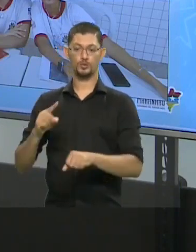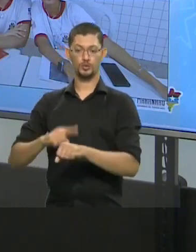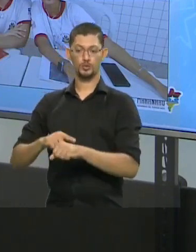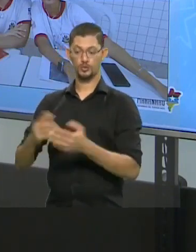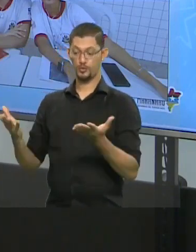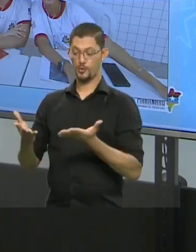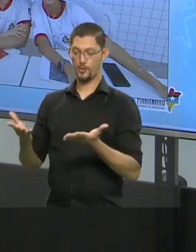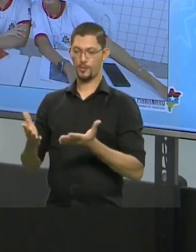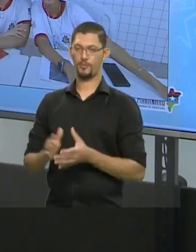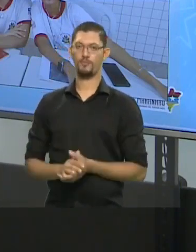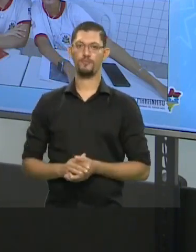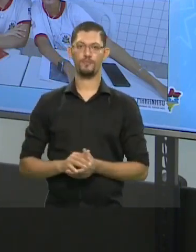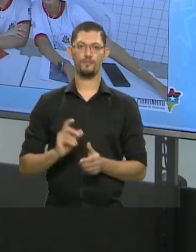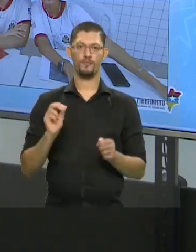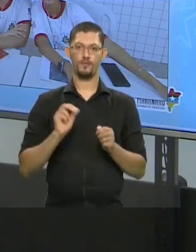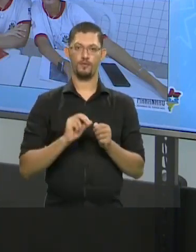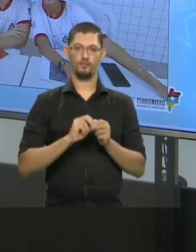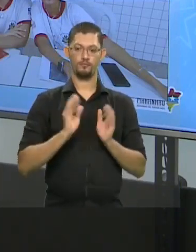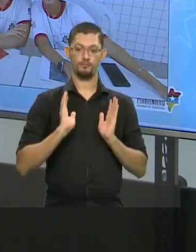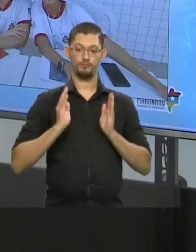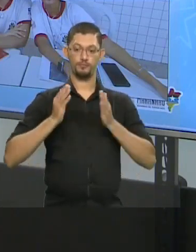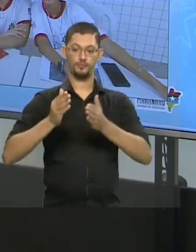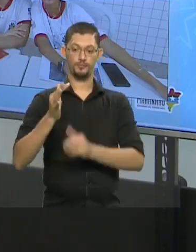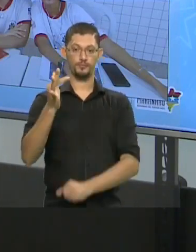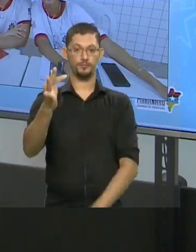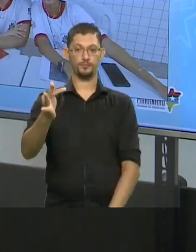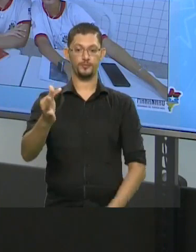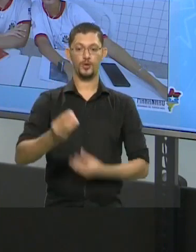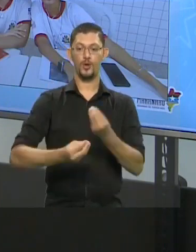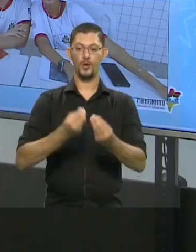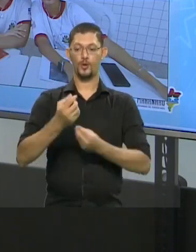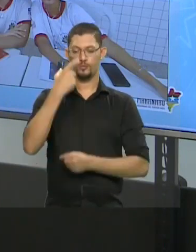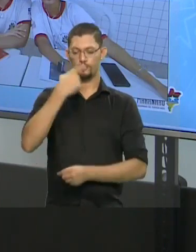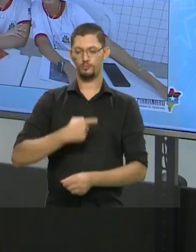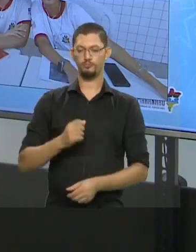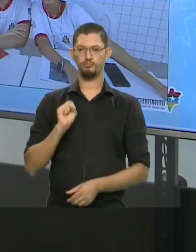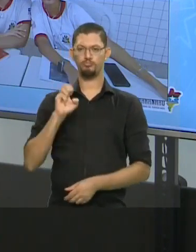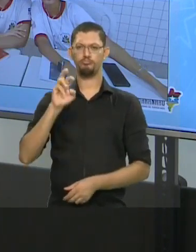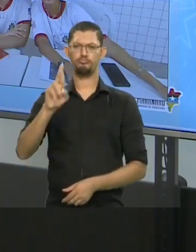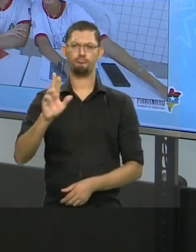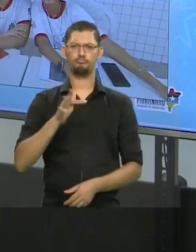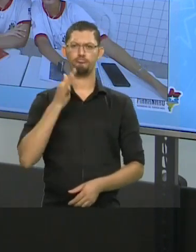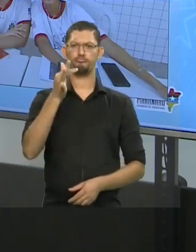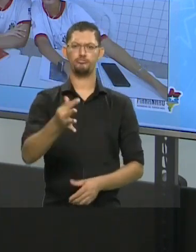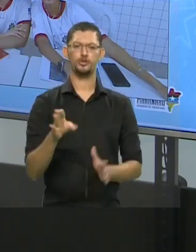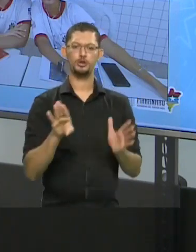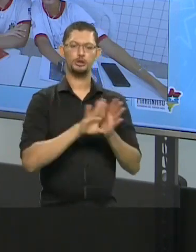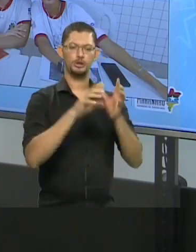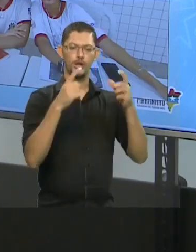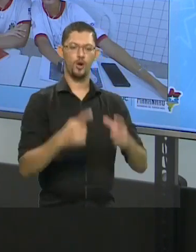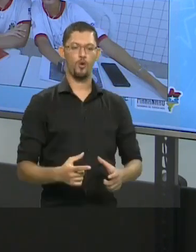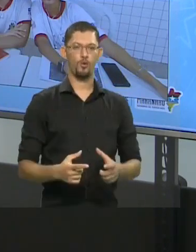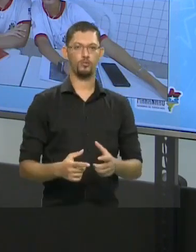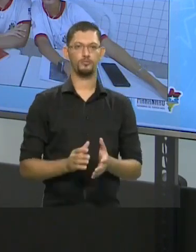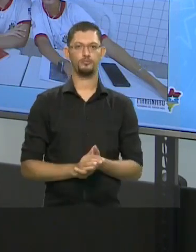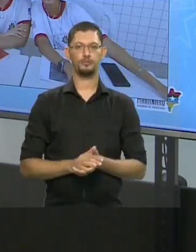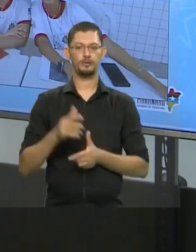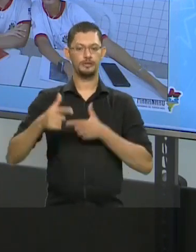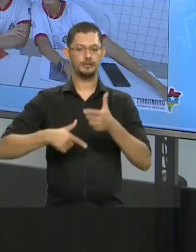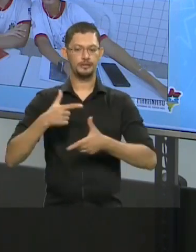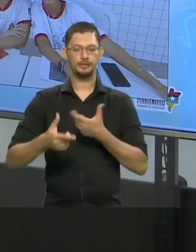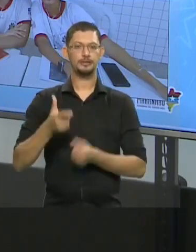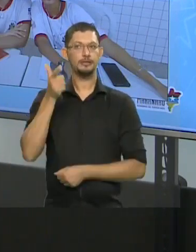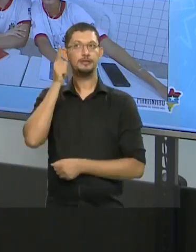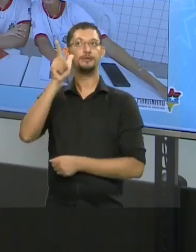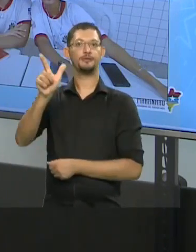presente e a gente faz uma projeção para o futuro, como eu quero ser, onde eu quero chegar, que conquistas eu quero